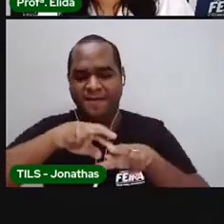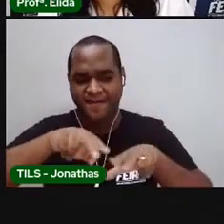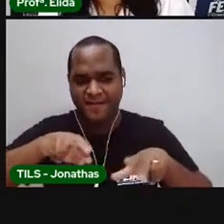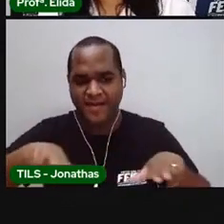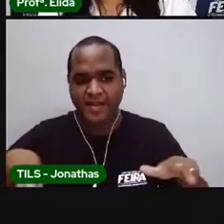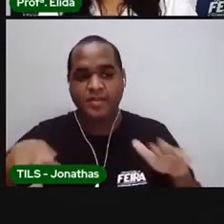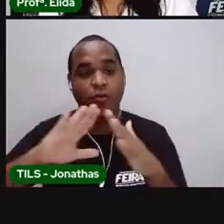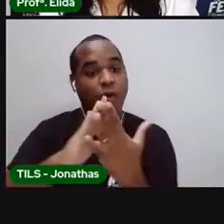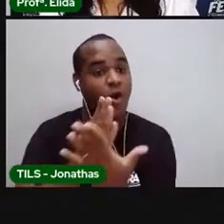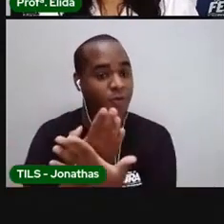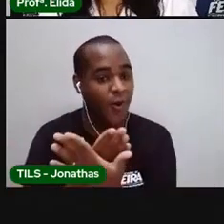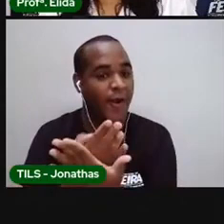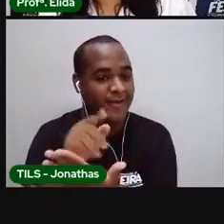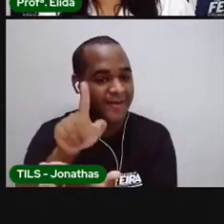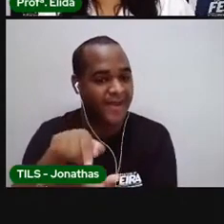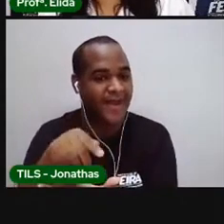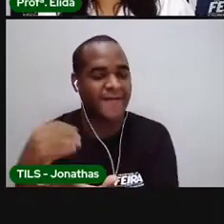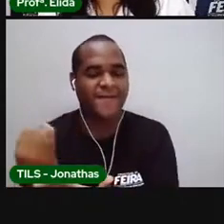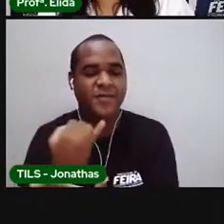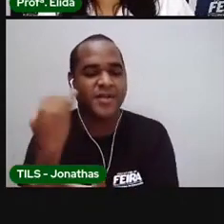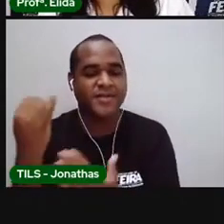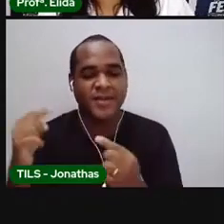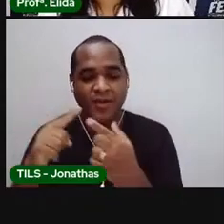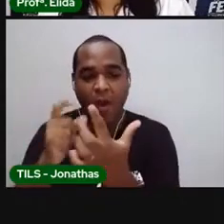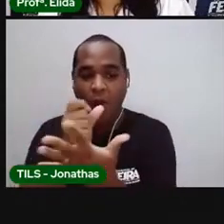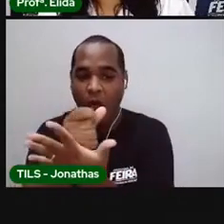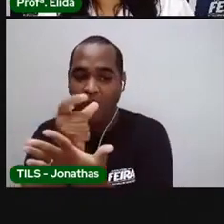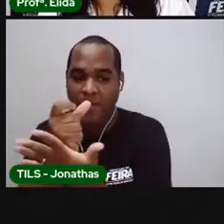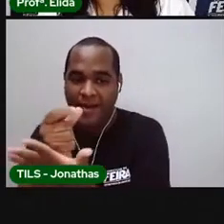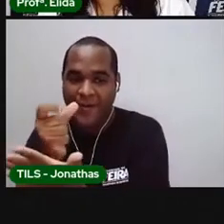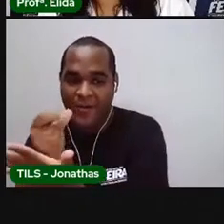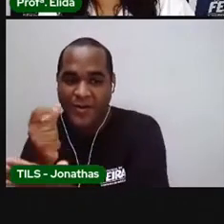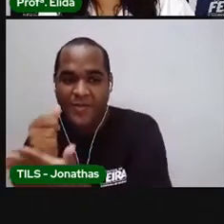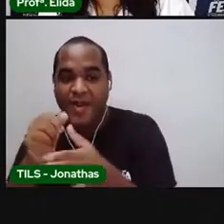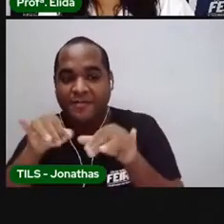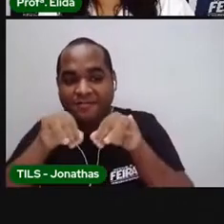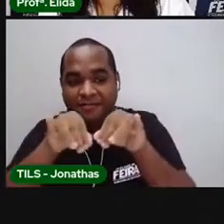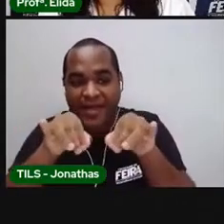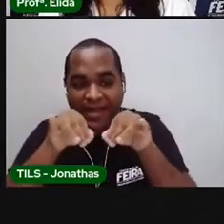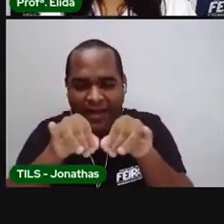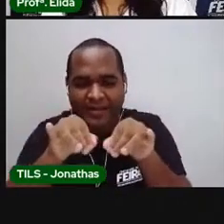escolares, itens para compra no mercado, e etc.